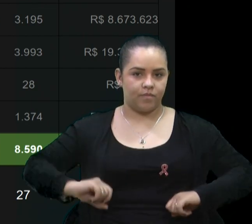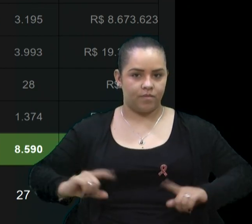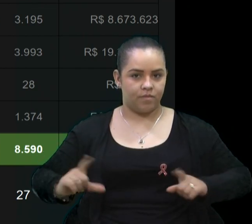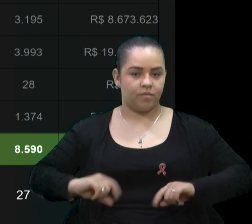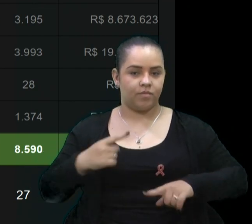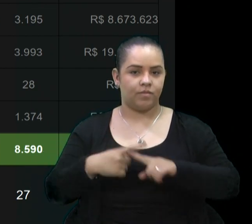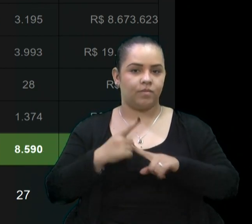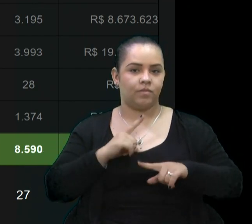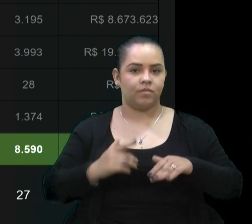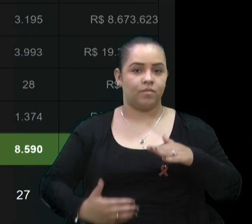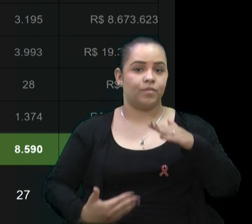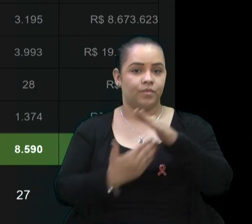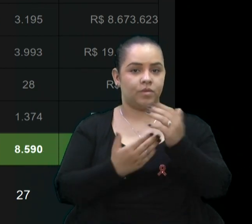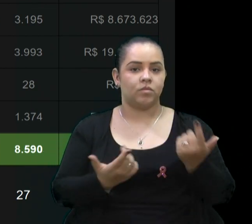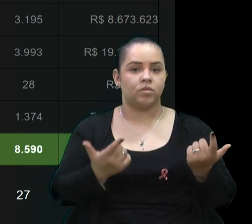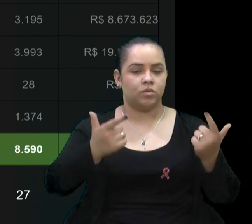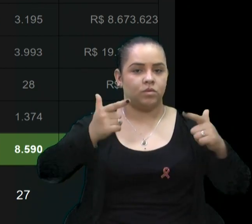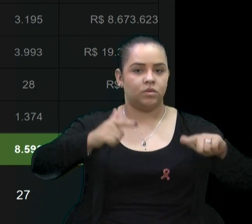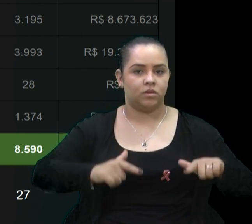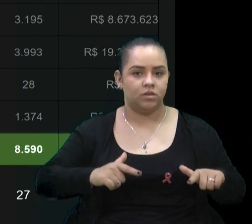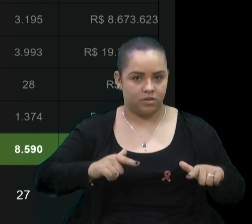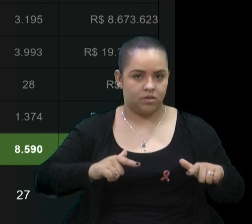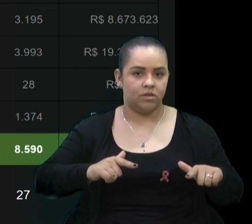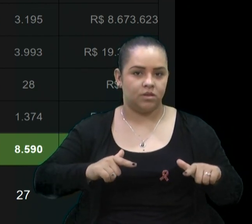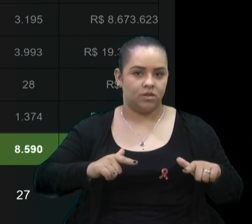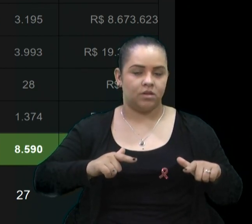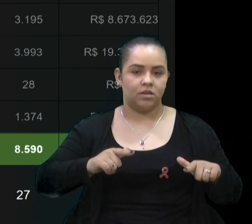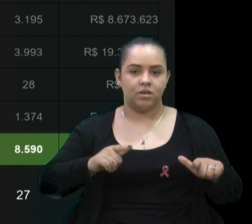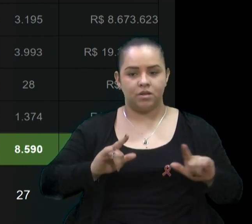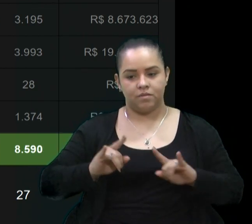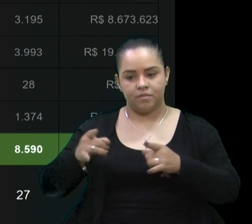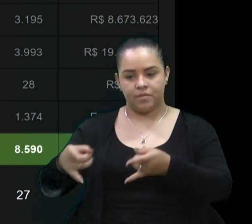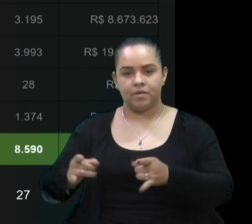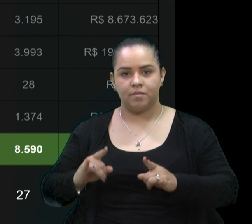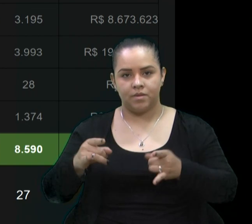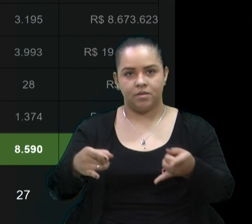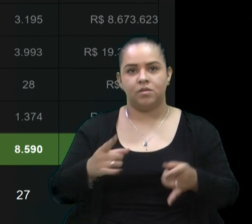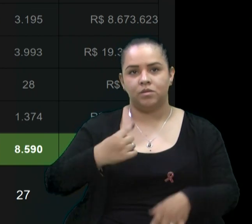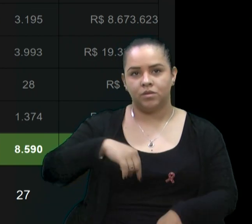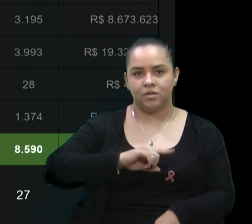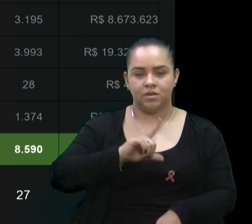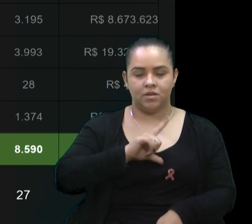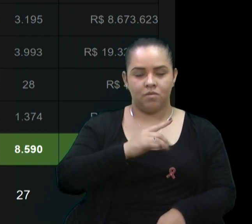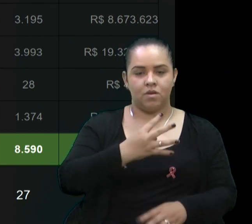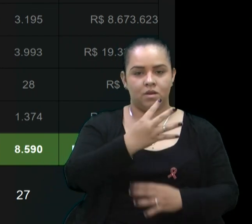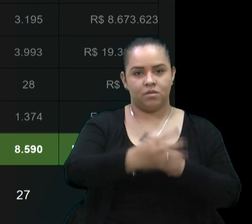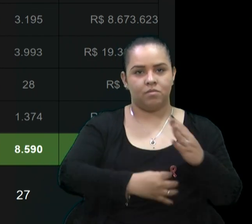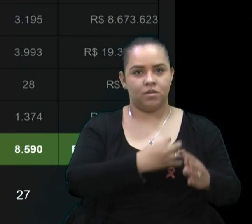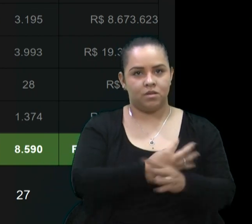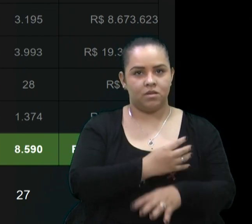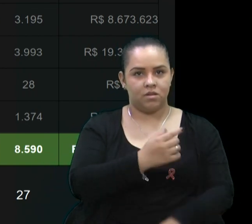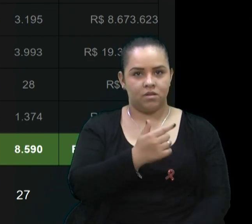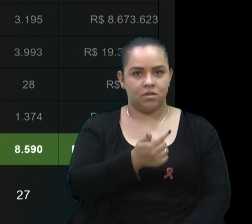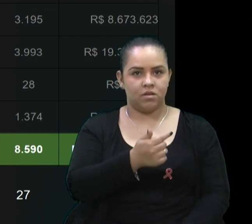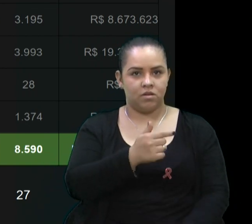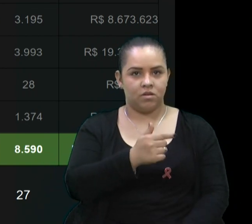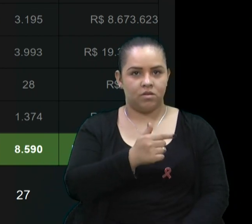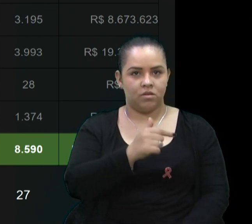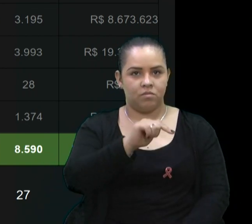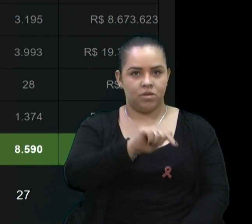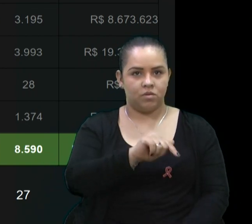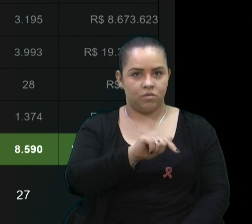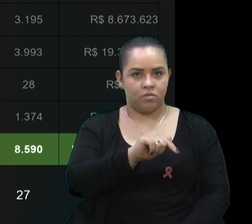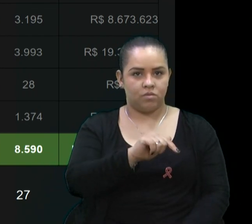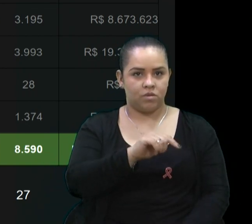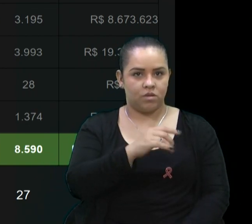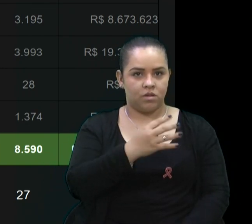limitação de espaço físico e leitos disponíveis. Então, no primeiro quadrimestre, nós tivemos um total de 7.416 internações